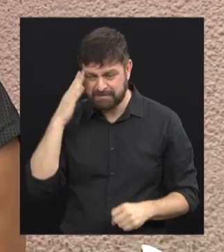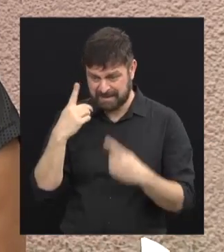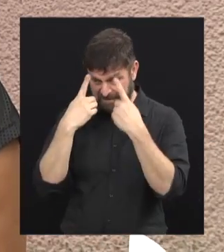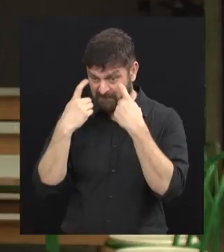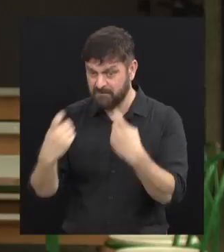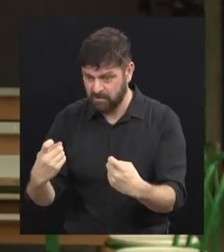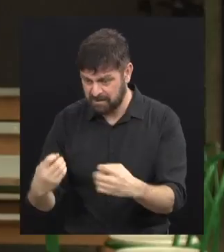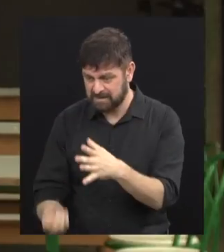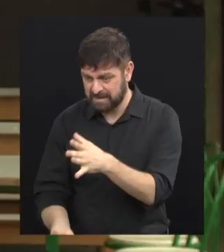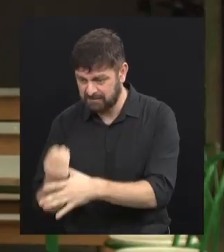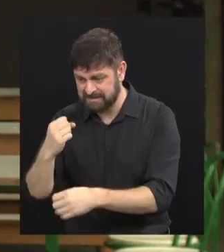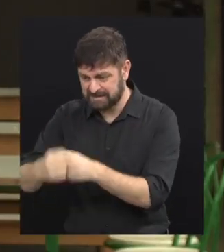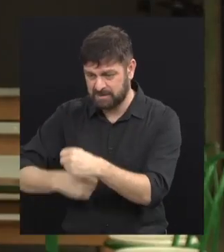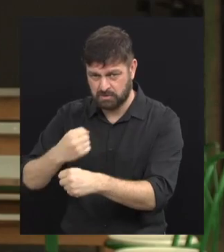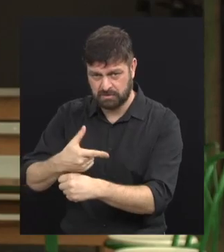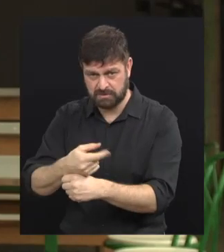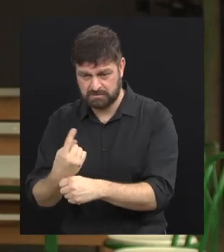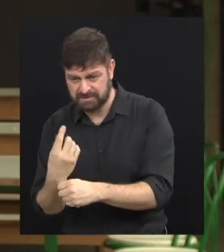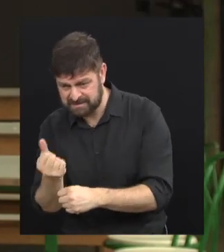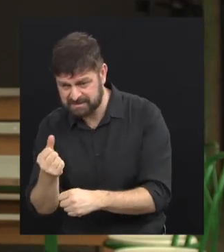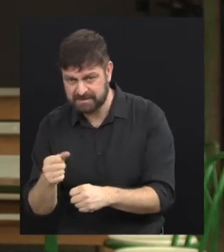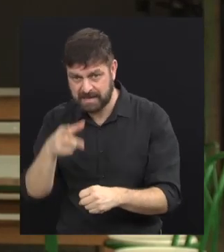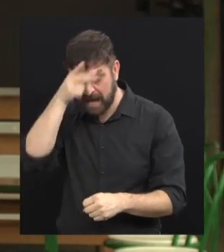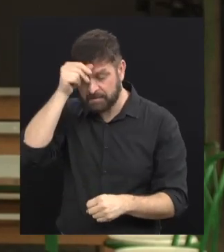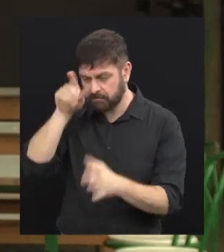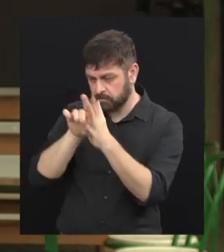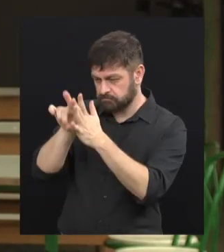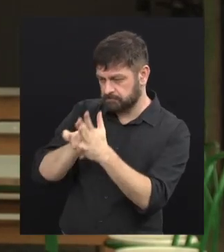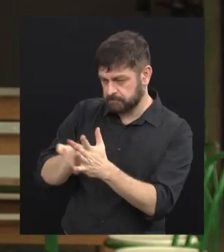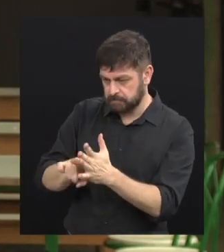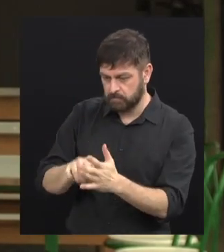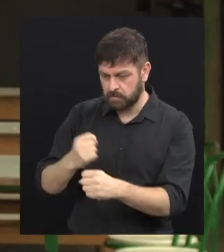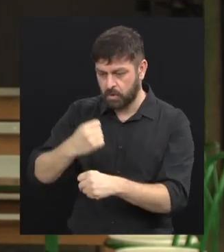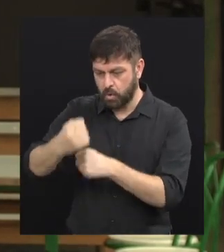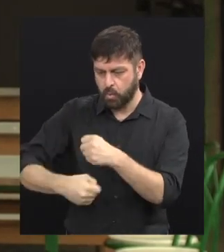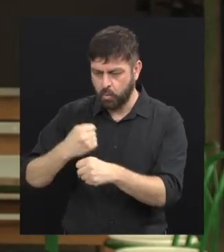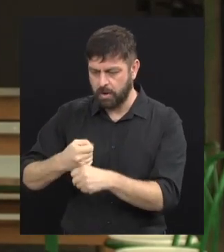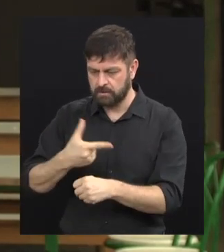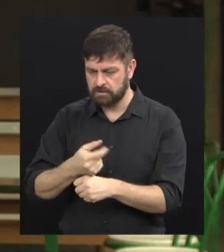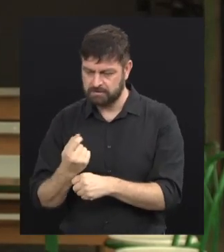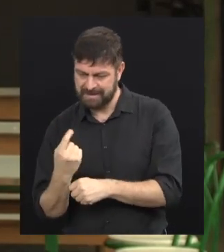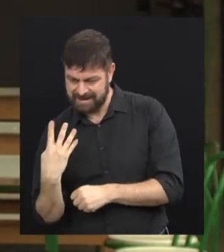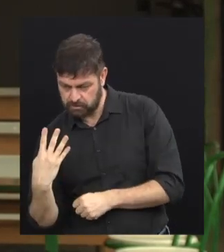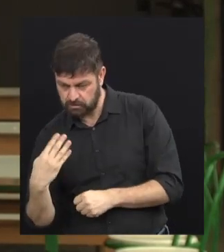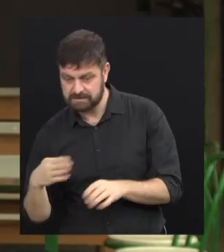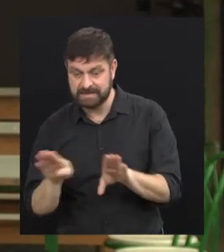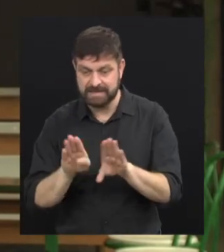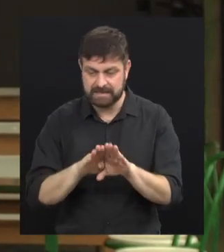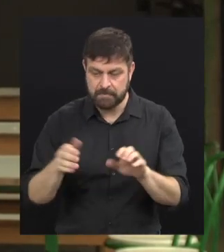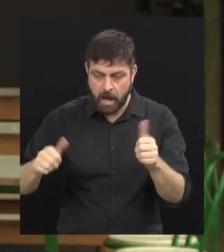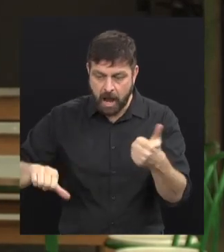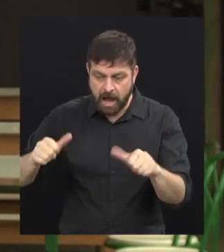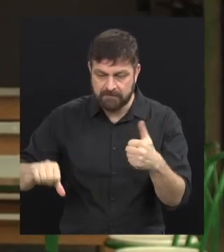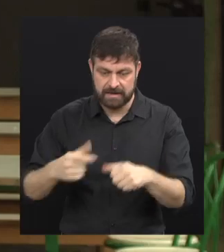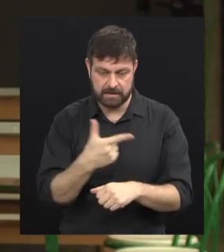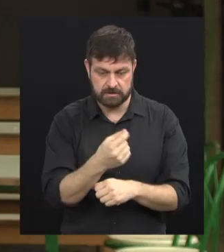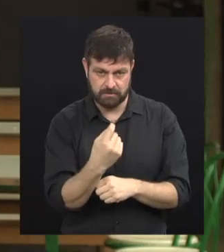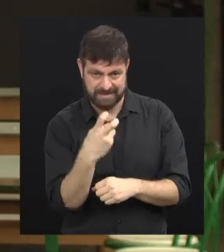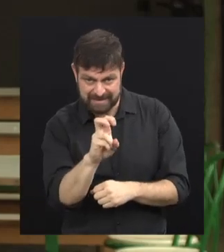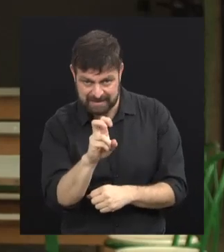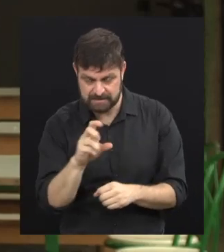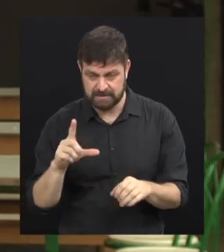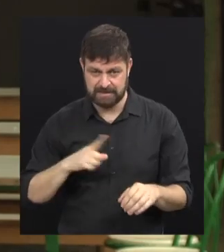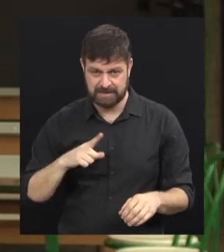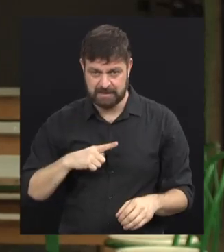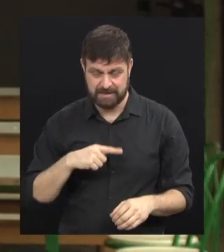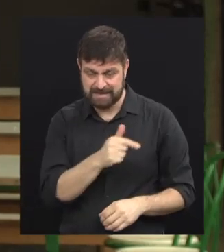2016, que é uma análise feita pela Prefeitura de Campinas, que avalia os anos de 2014 e de 2015. E de acordo com esse boletim lançado